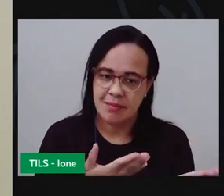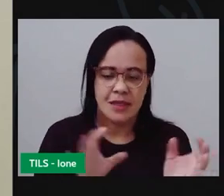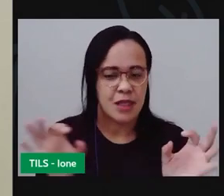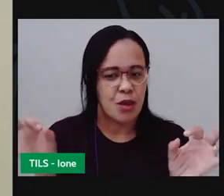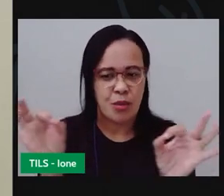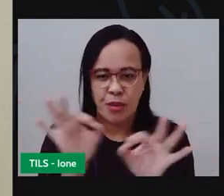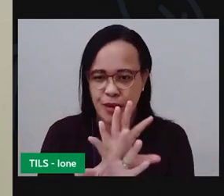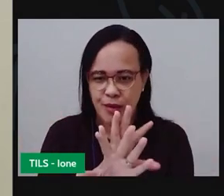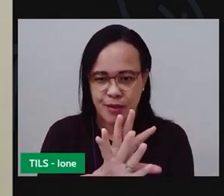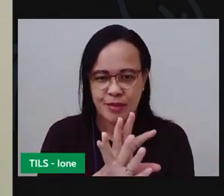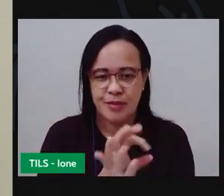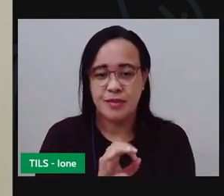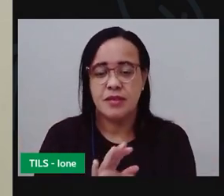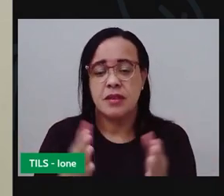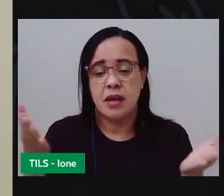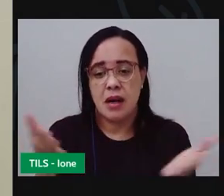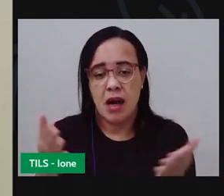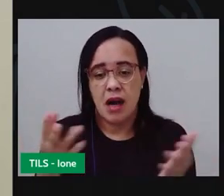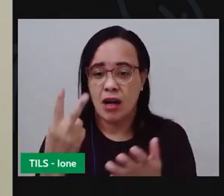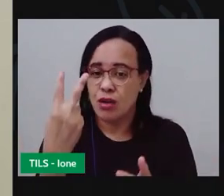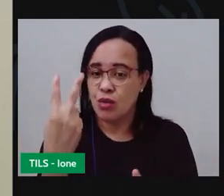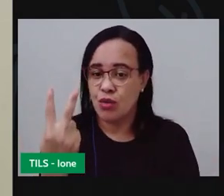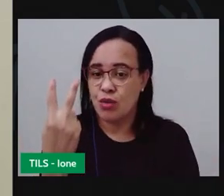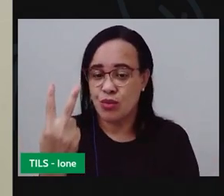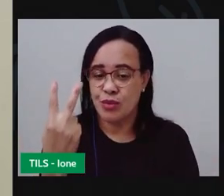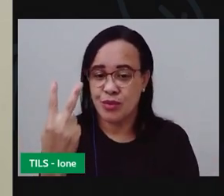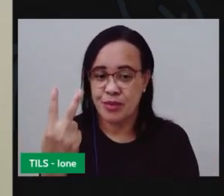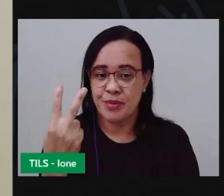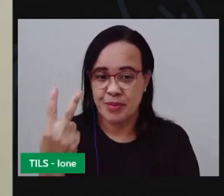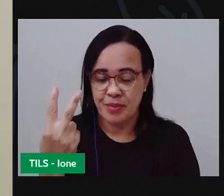Pronto. Agora eu já tenho duas